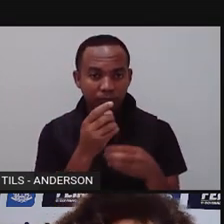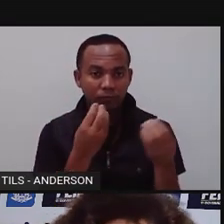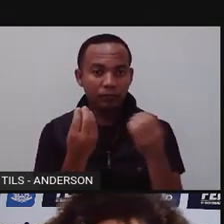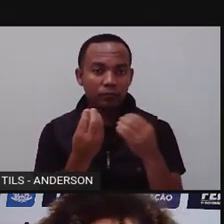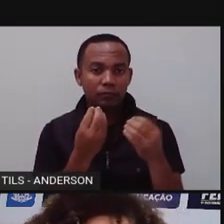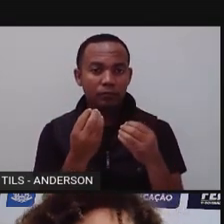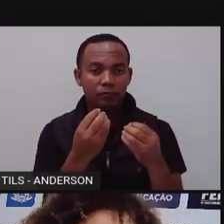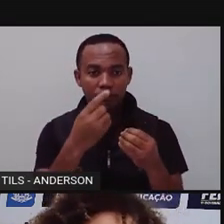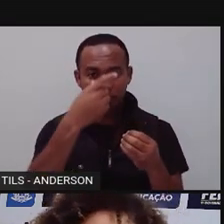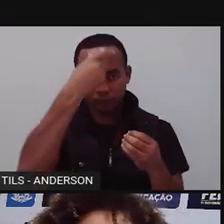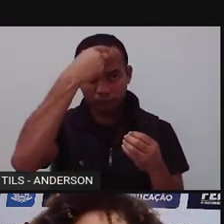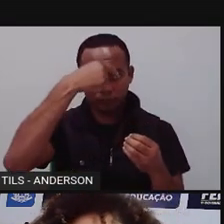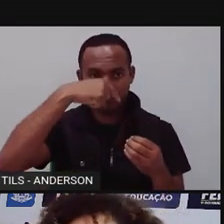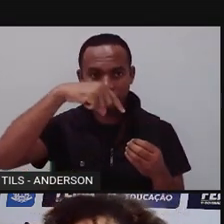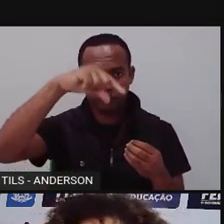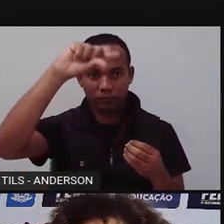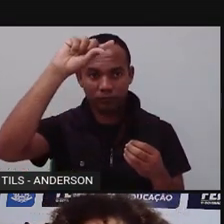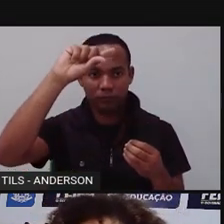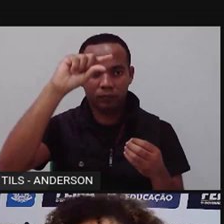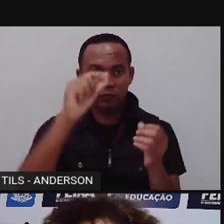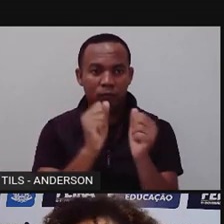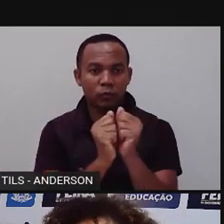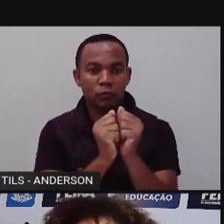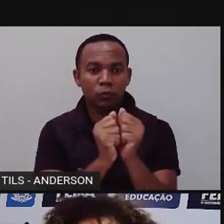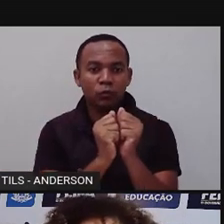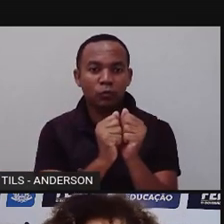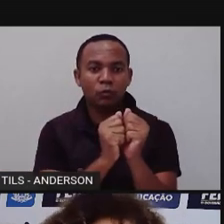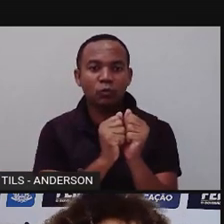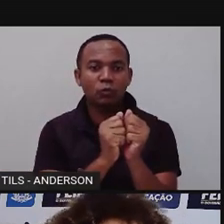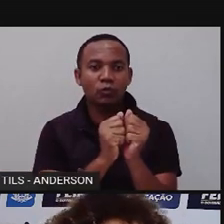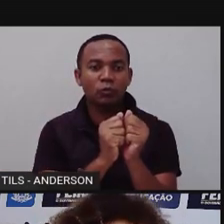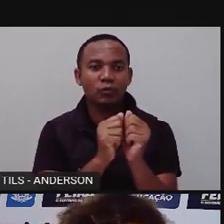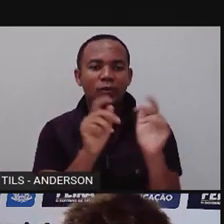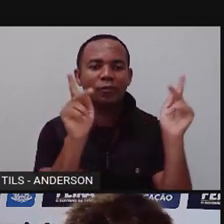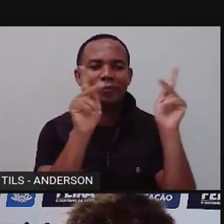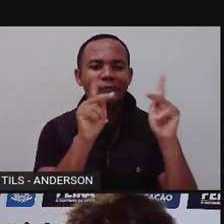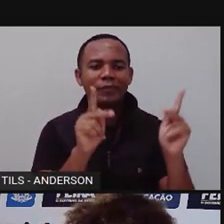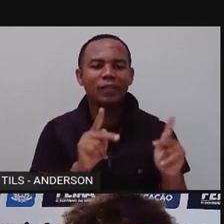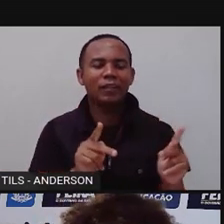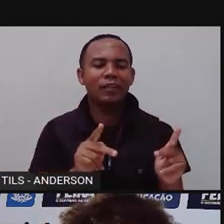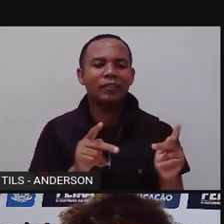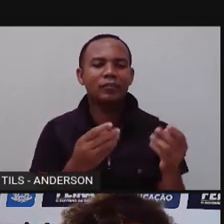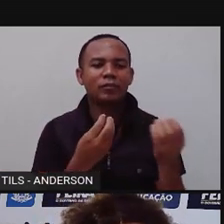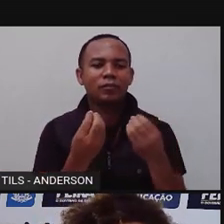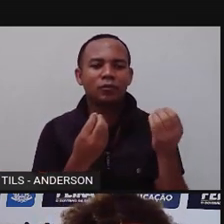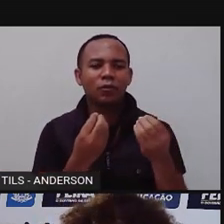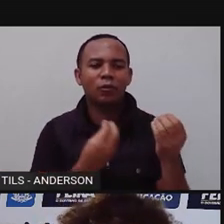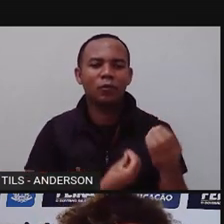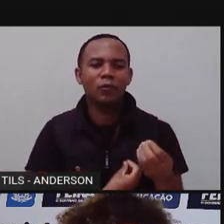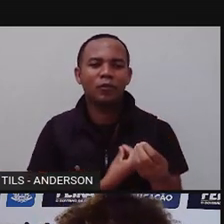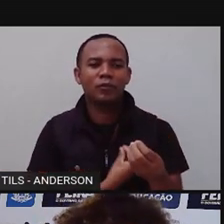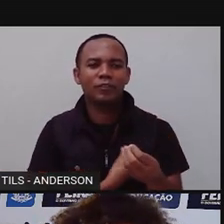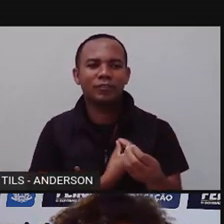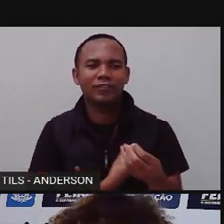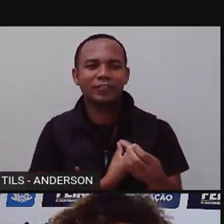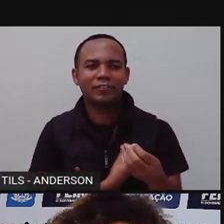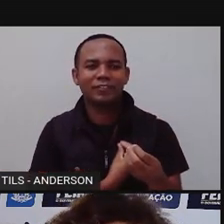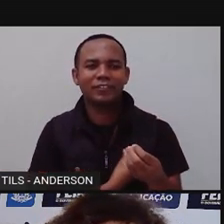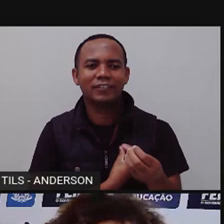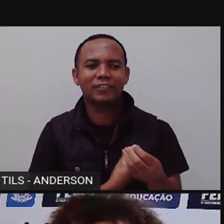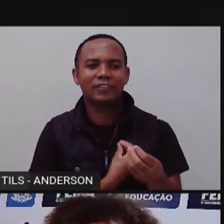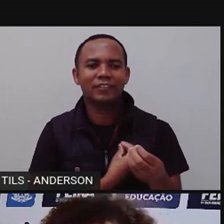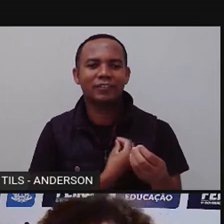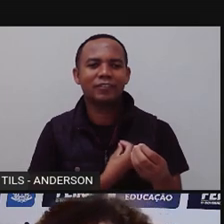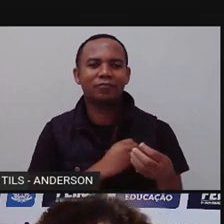imagem de um elefante antes? Pronto. Isso é um elefante. E eles estão vivendo... né?